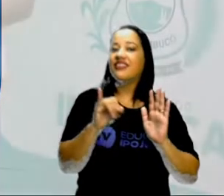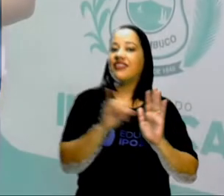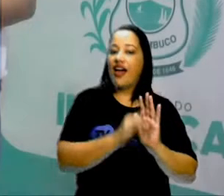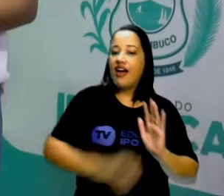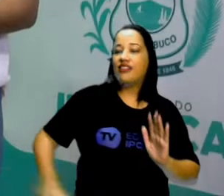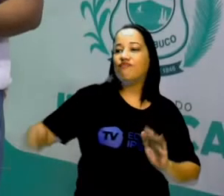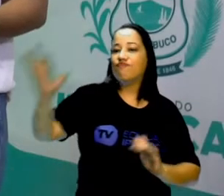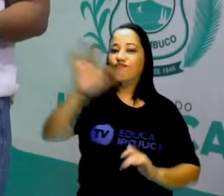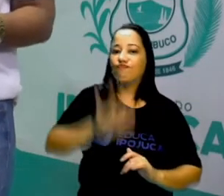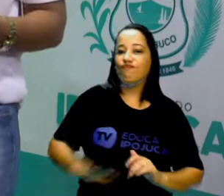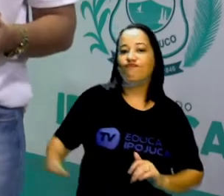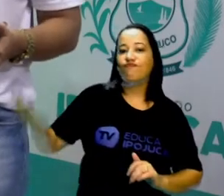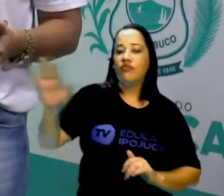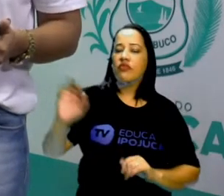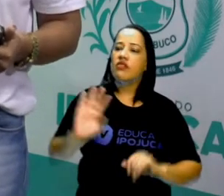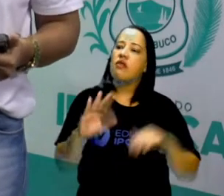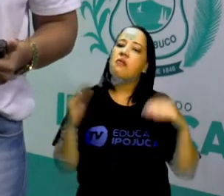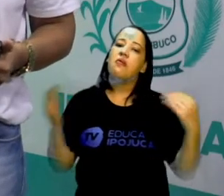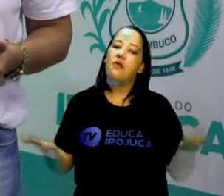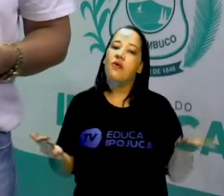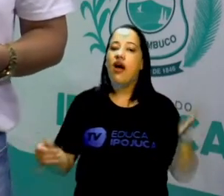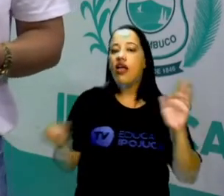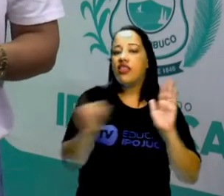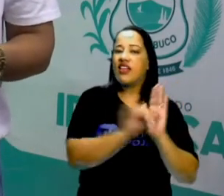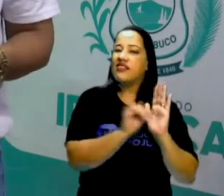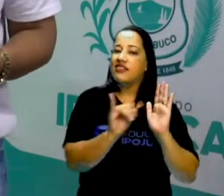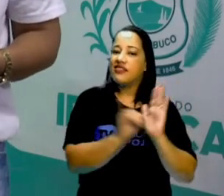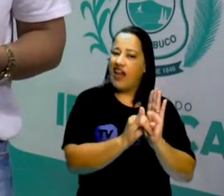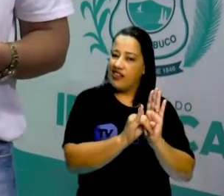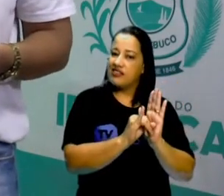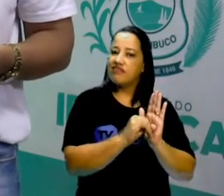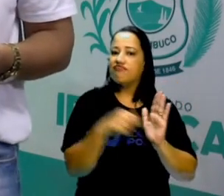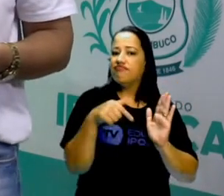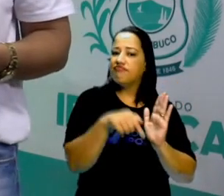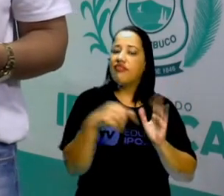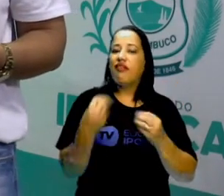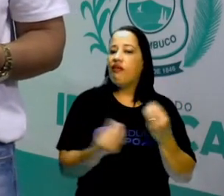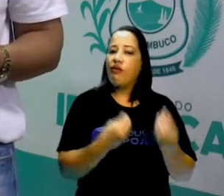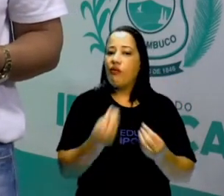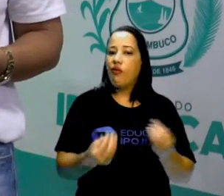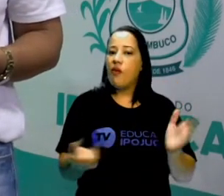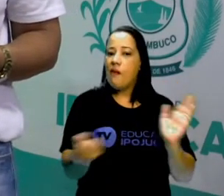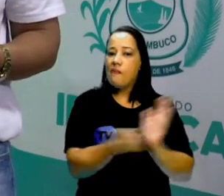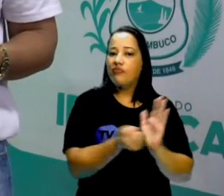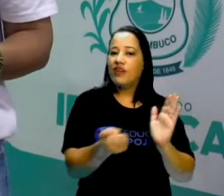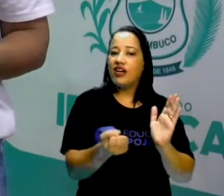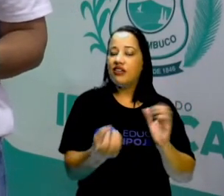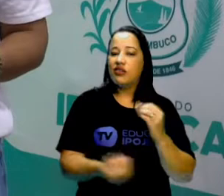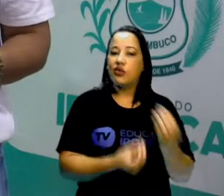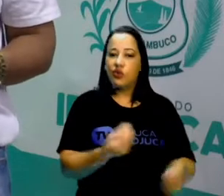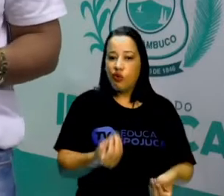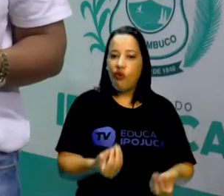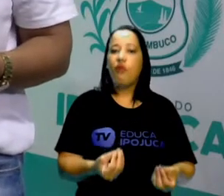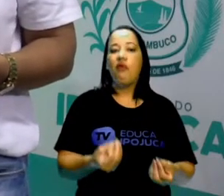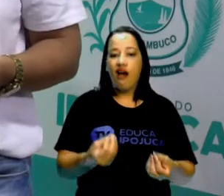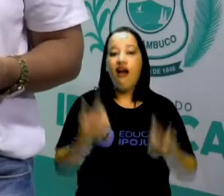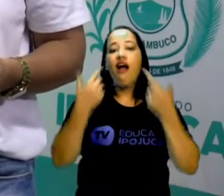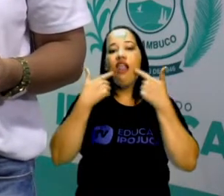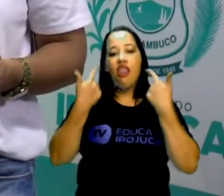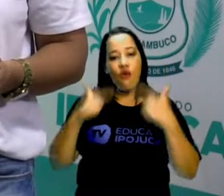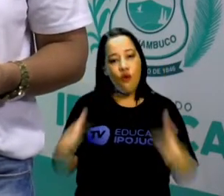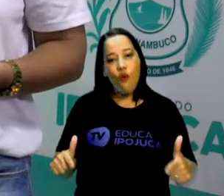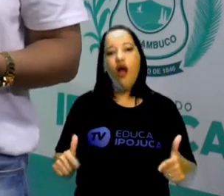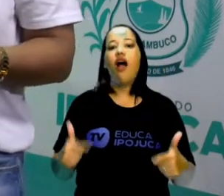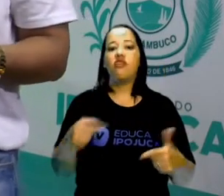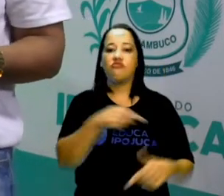Olhando aqui para a professora, qual é a identidade dessa literatura? É justamente essa linguagem que é explícita nesse processo de